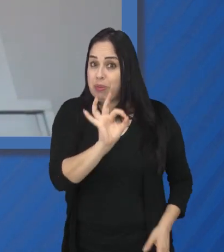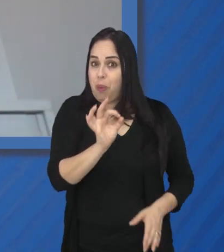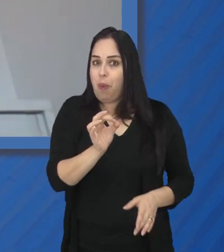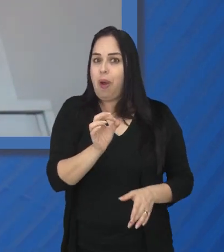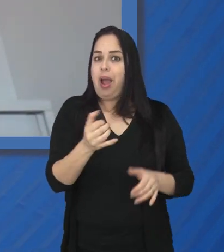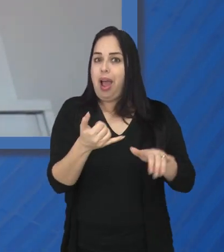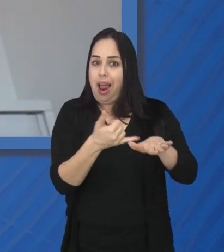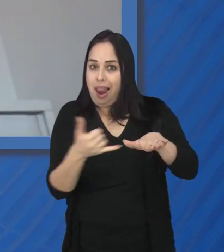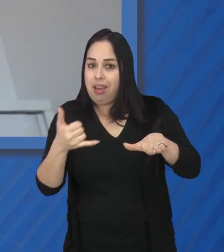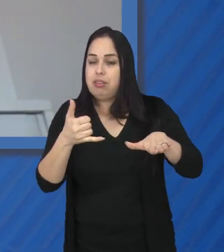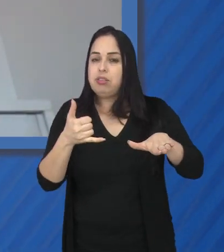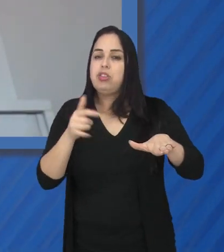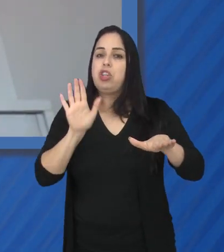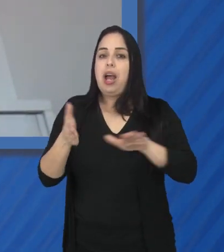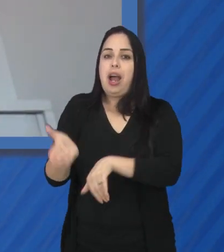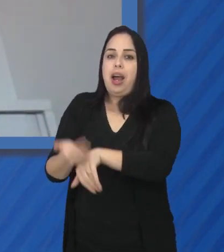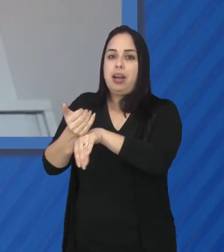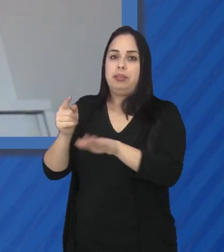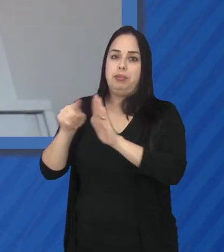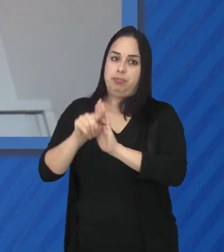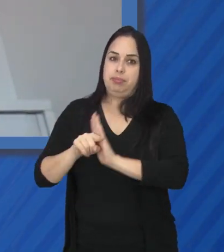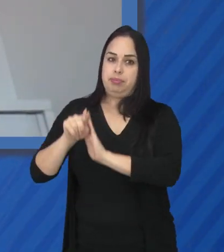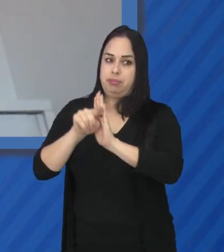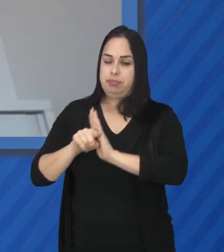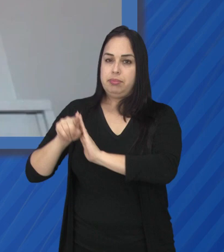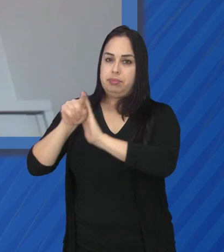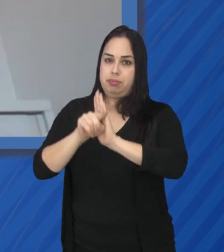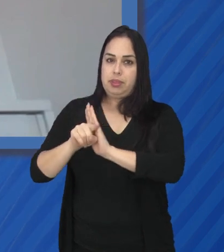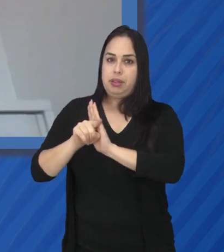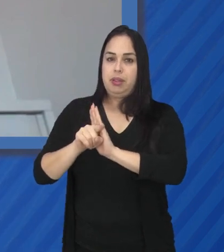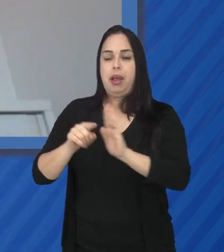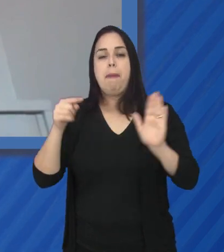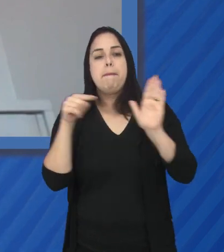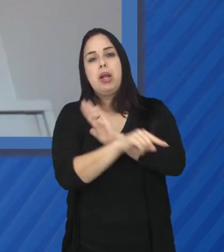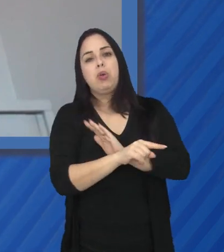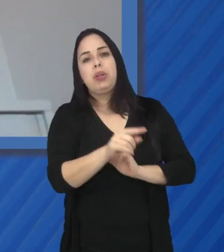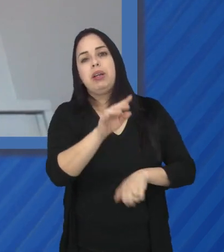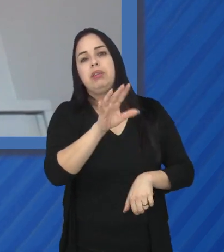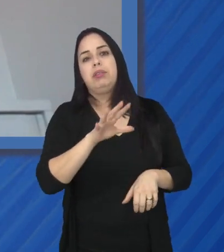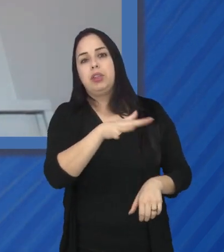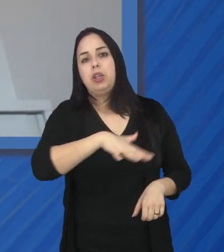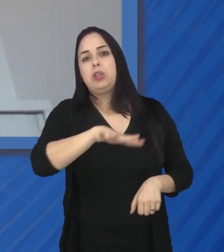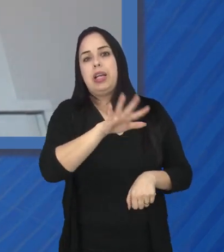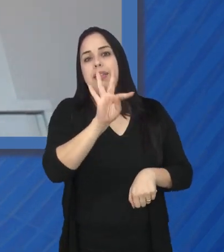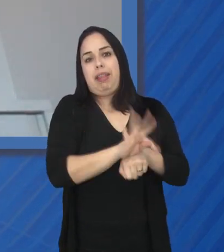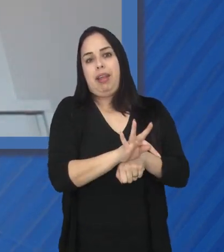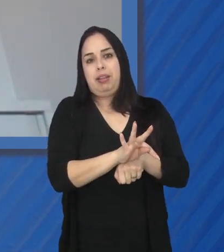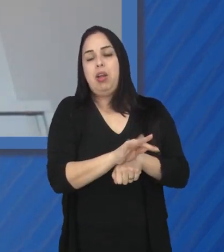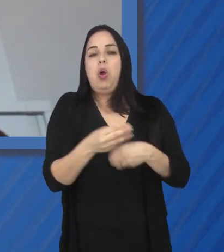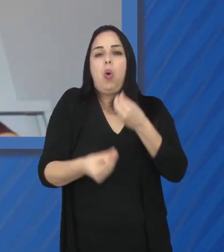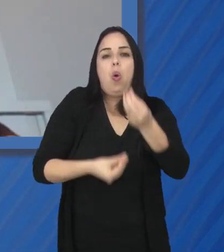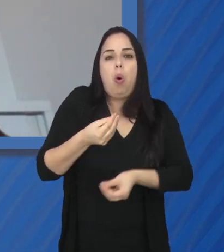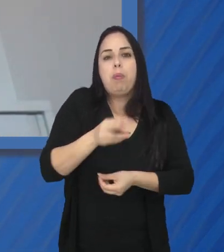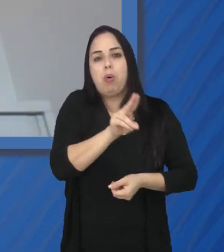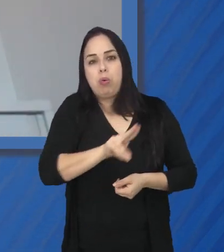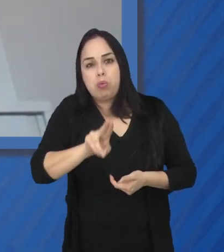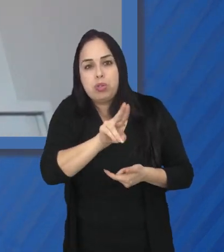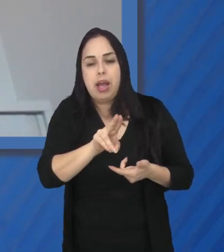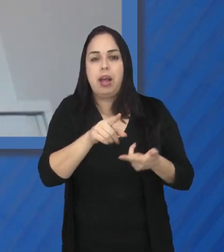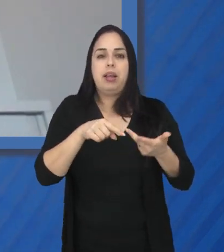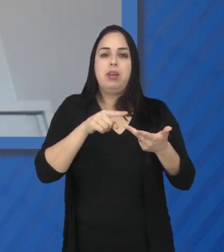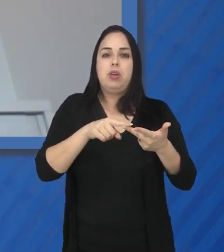pesquisou bastante. Então ele já chega até perguntando mais coisas técnicas do carro, como usa tal